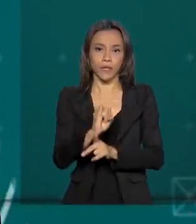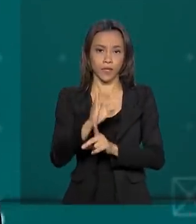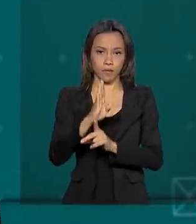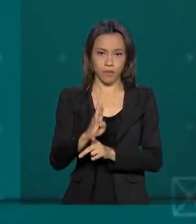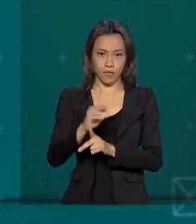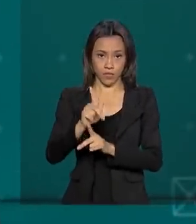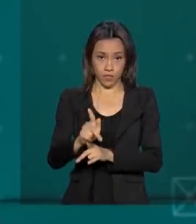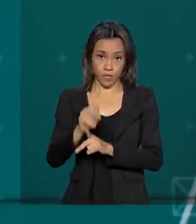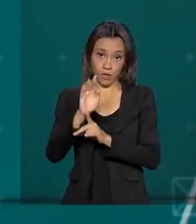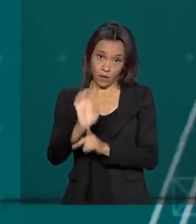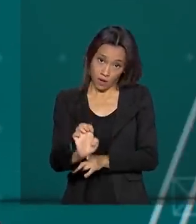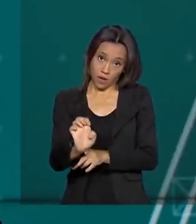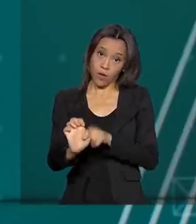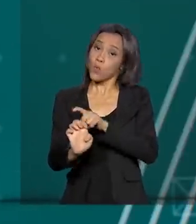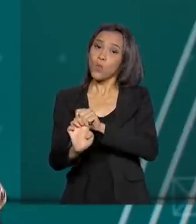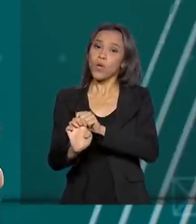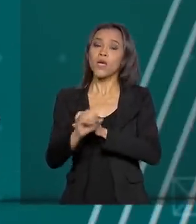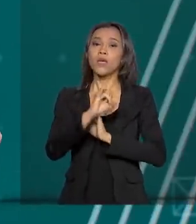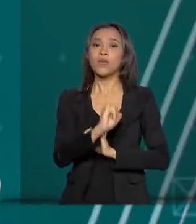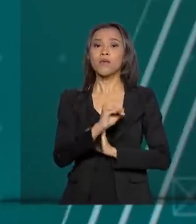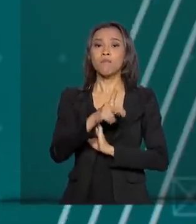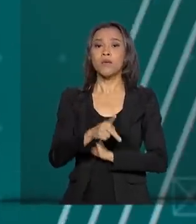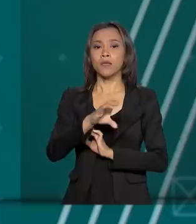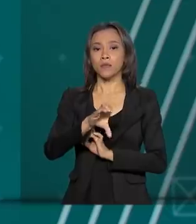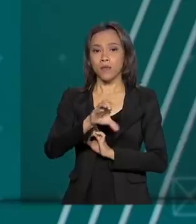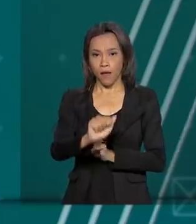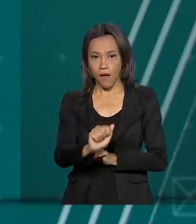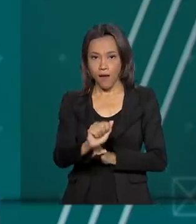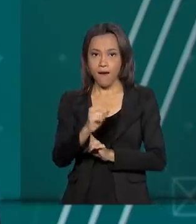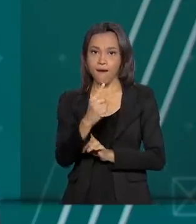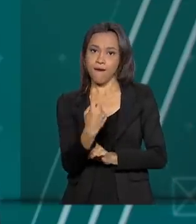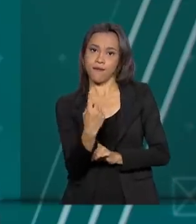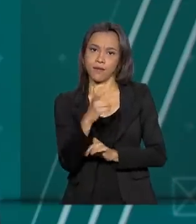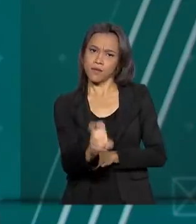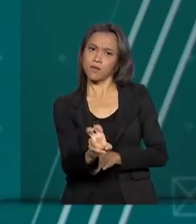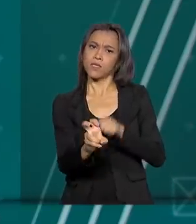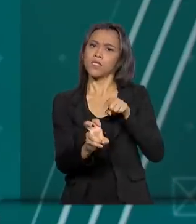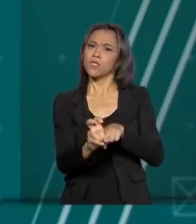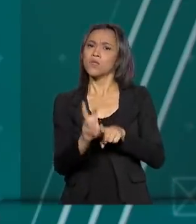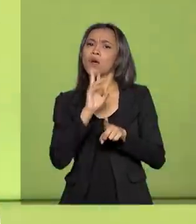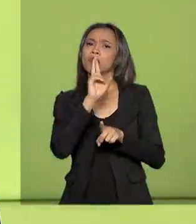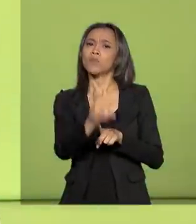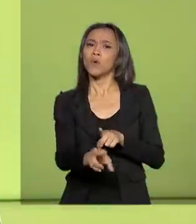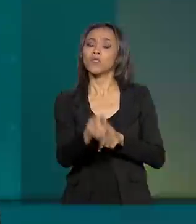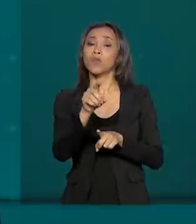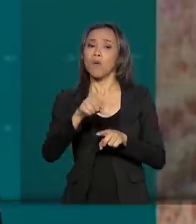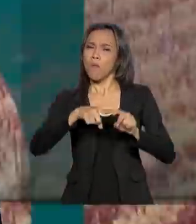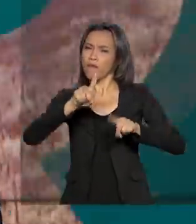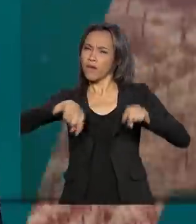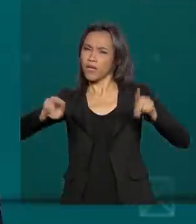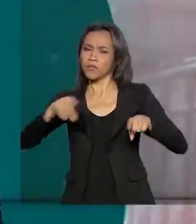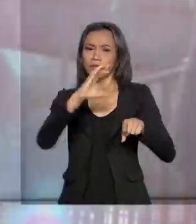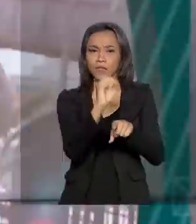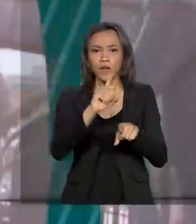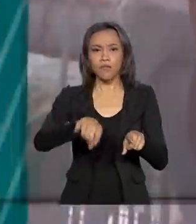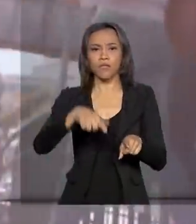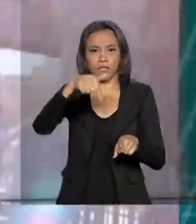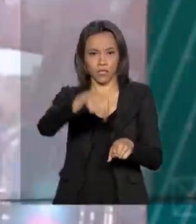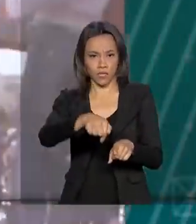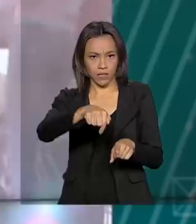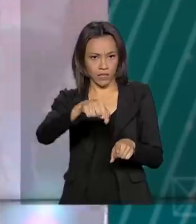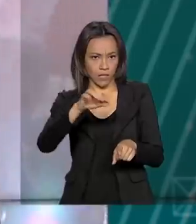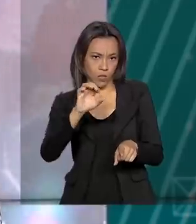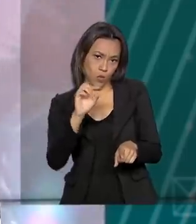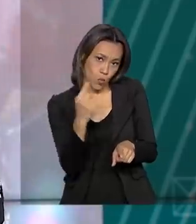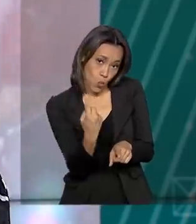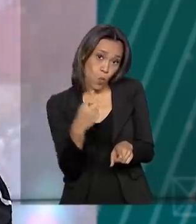Preços ao Consumidor Amplo, o IPCA 15, de janeiro. O resultado mostra uma variação de 0,71%, 71